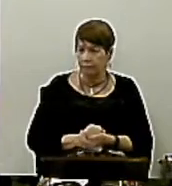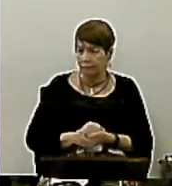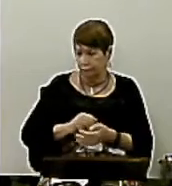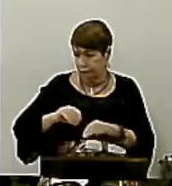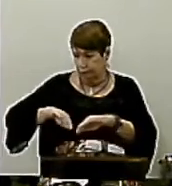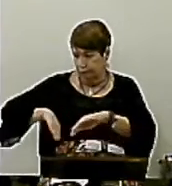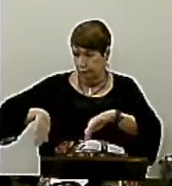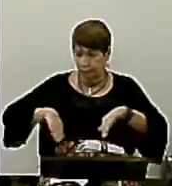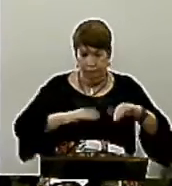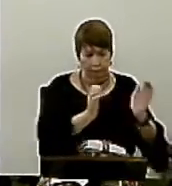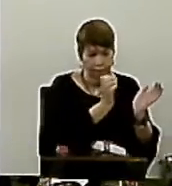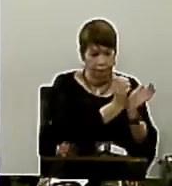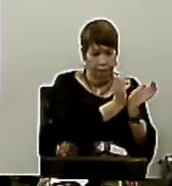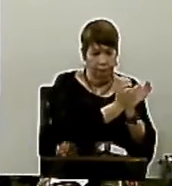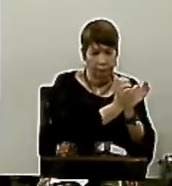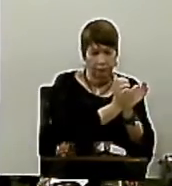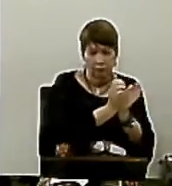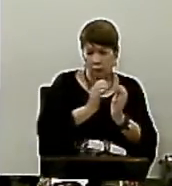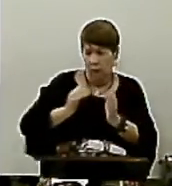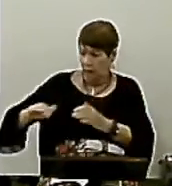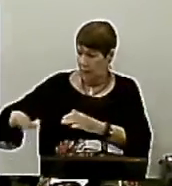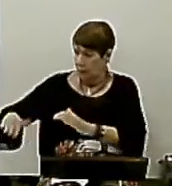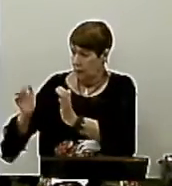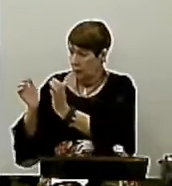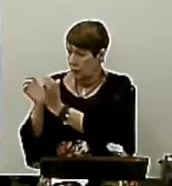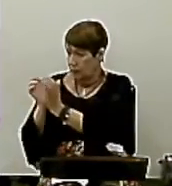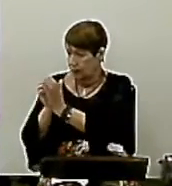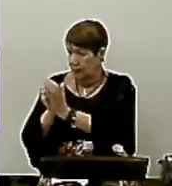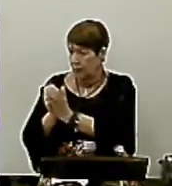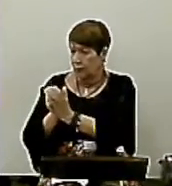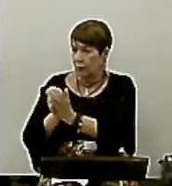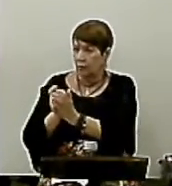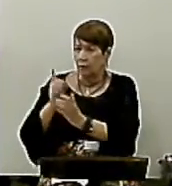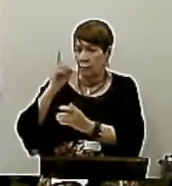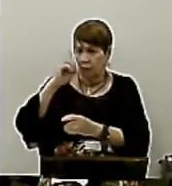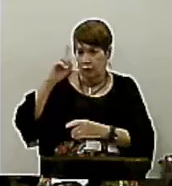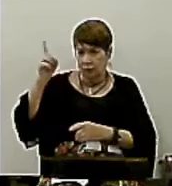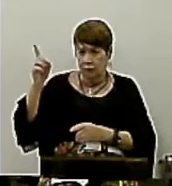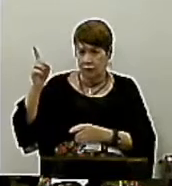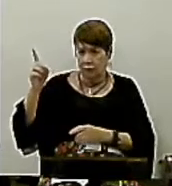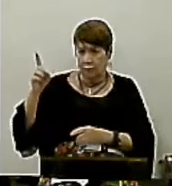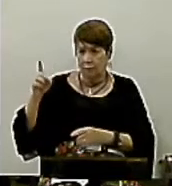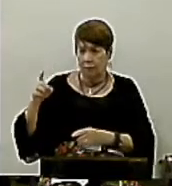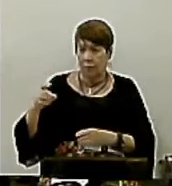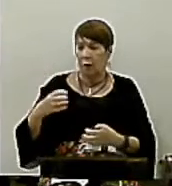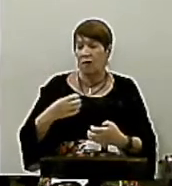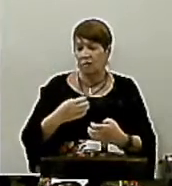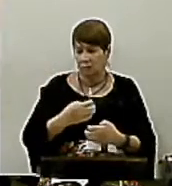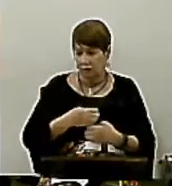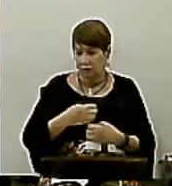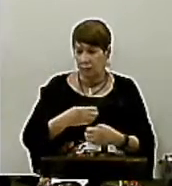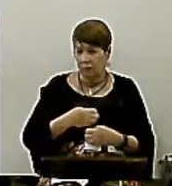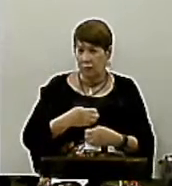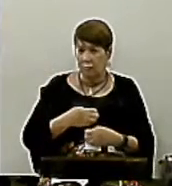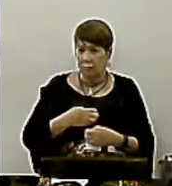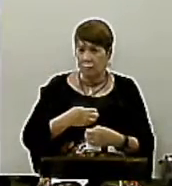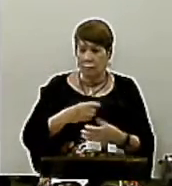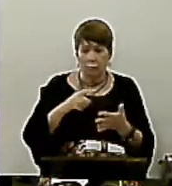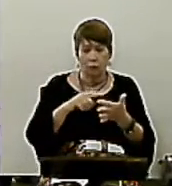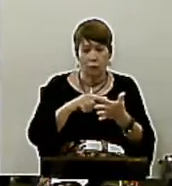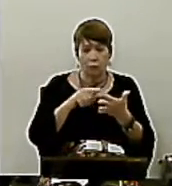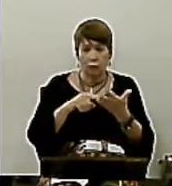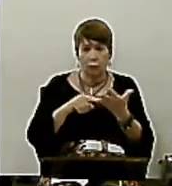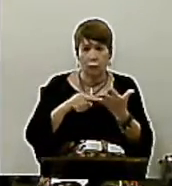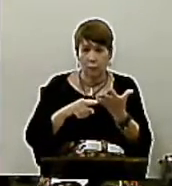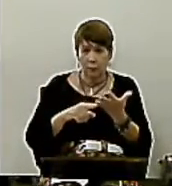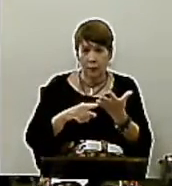jeito Separa para o outro lado E aí Deus diz Quem bebeu água Desse jeito aqui É que vai E Ele foi contar Só tinha 300